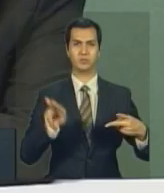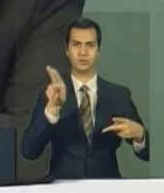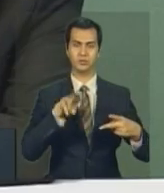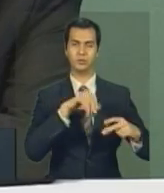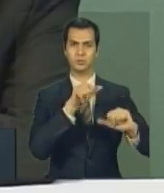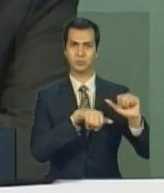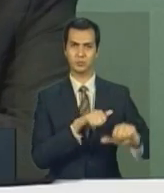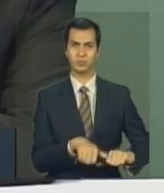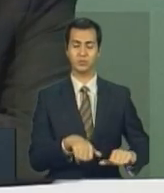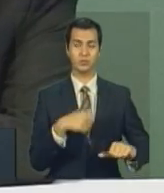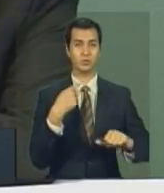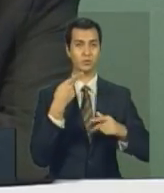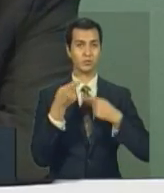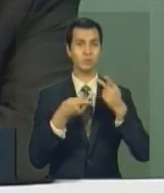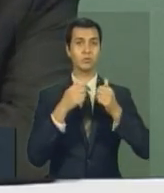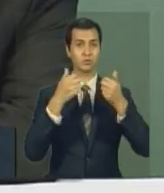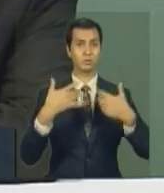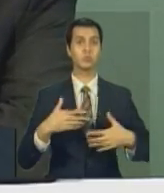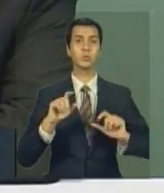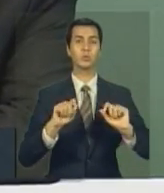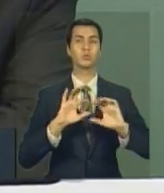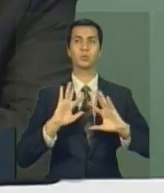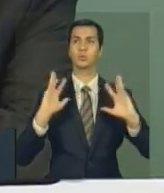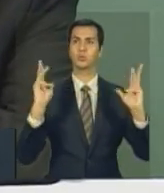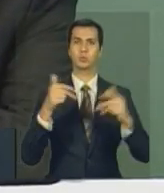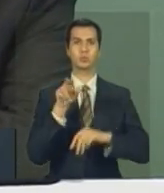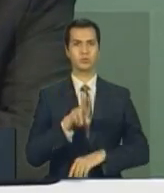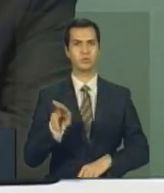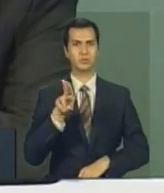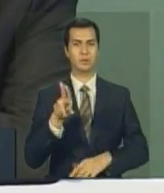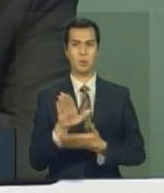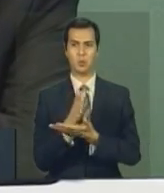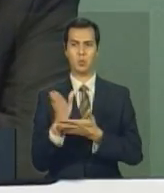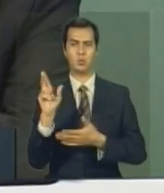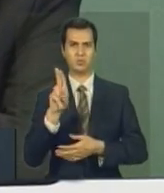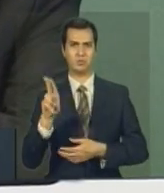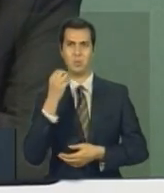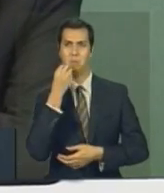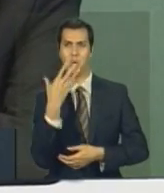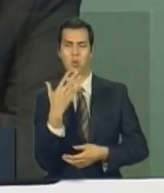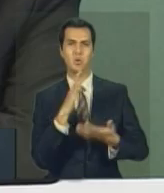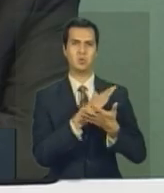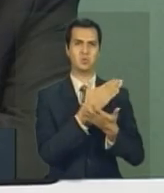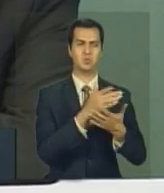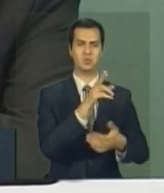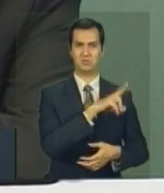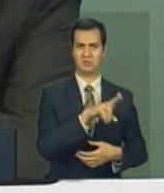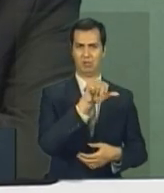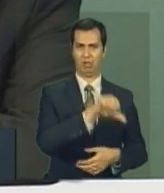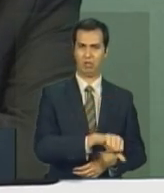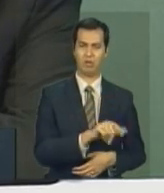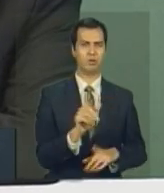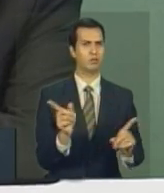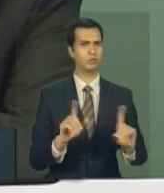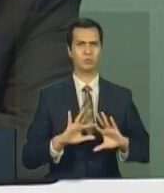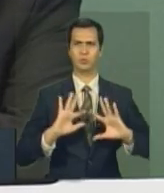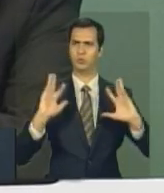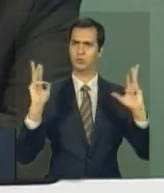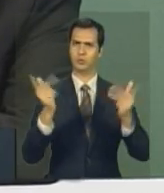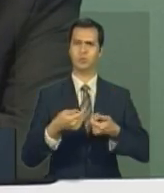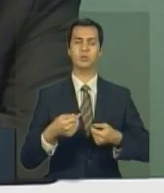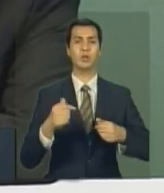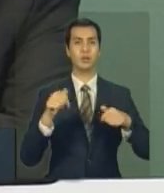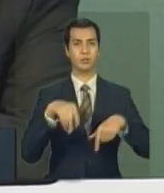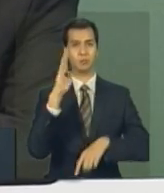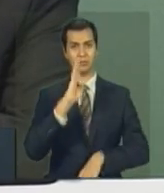eu falo aqui de todas, não é aquelas mais bem classificadas ou não. Eu falo de todas. Nós temos ainda uma